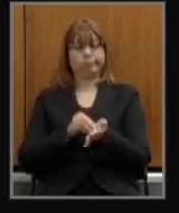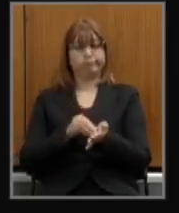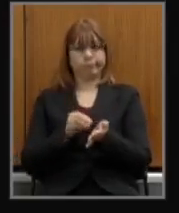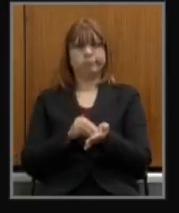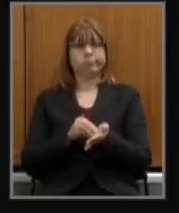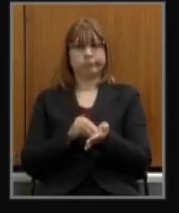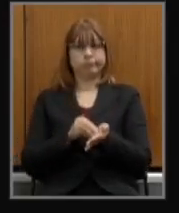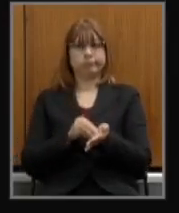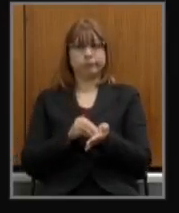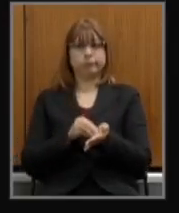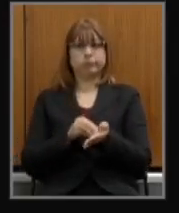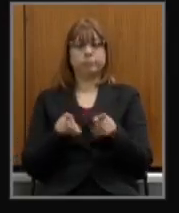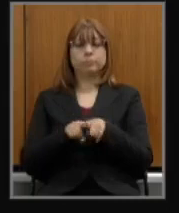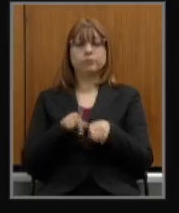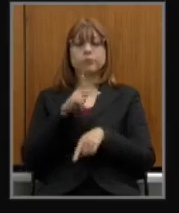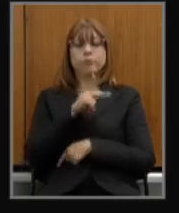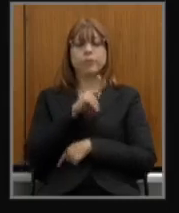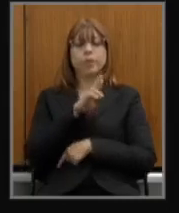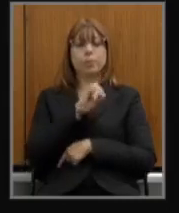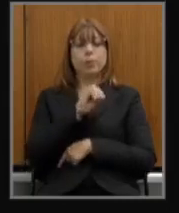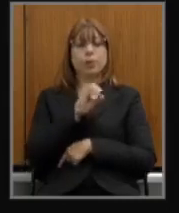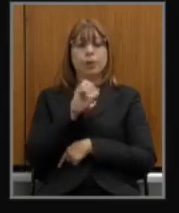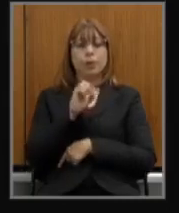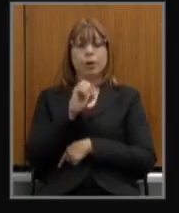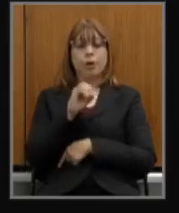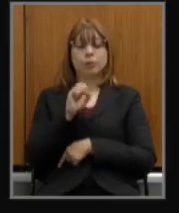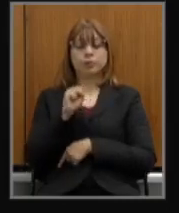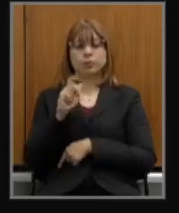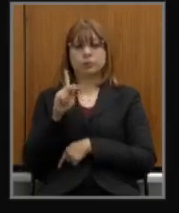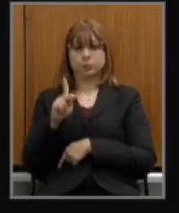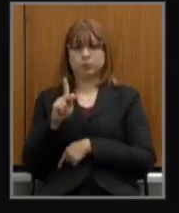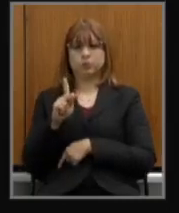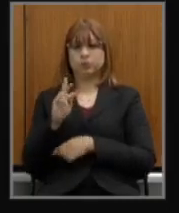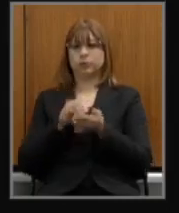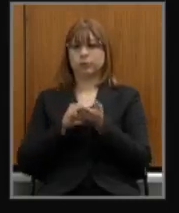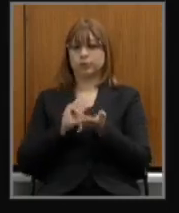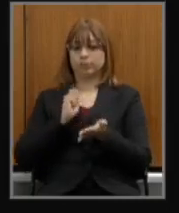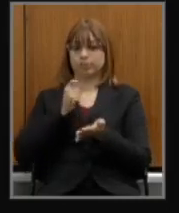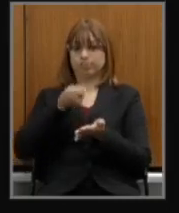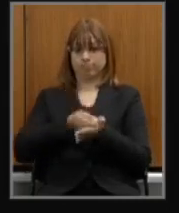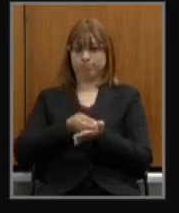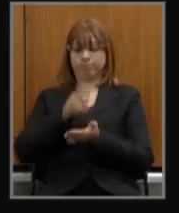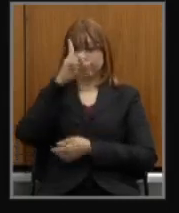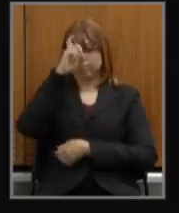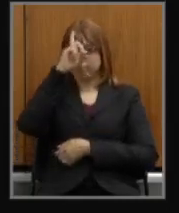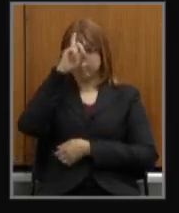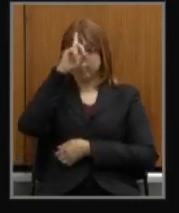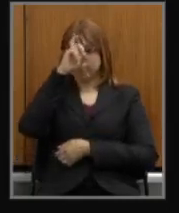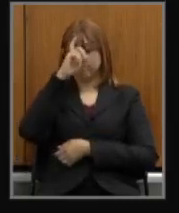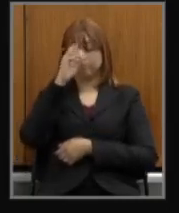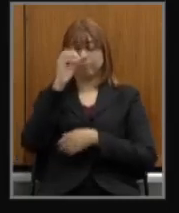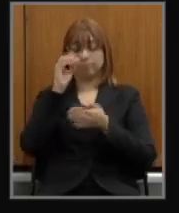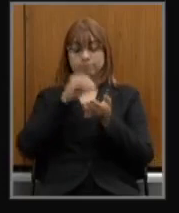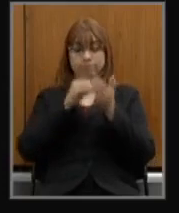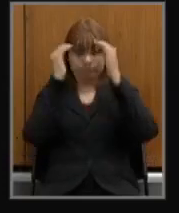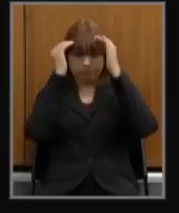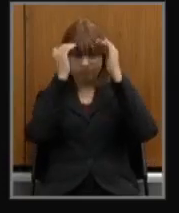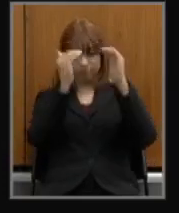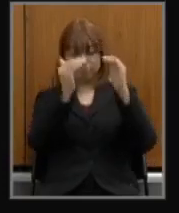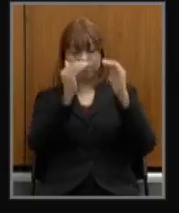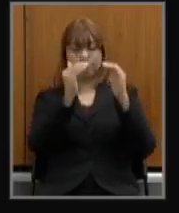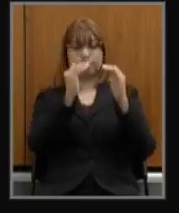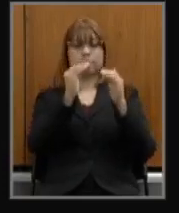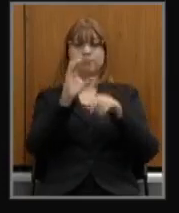o pro-hosp também não estava sendo pago para os hospitais não se cumpria a constituição e não pagava para os